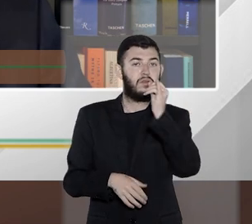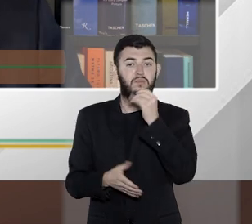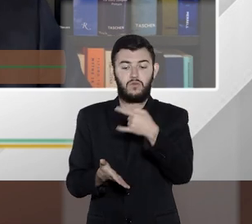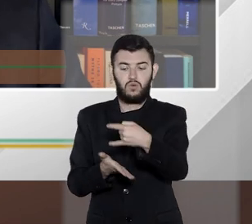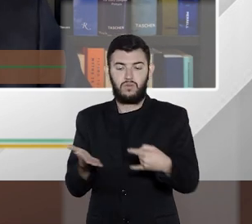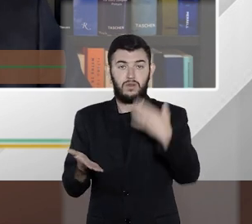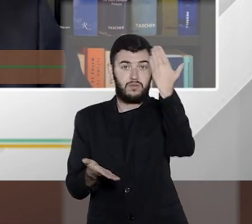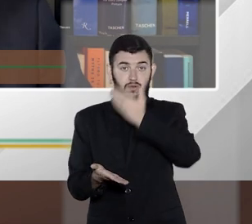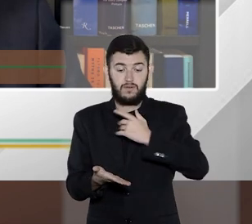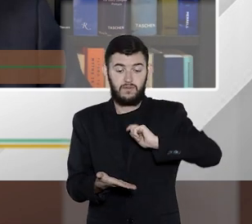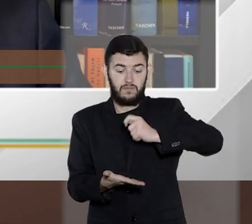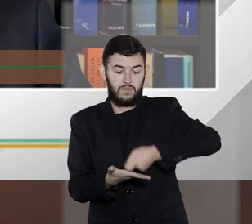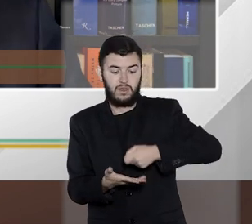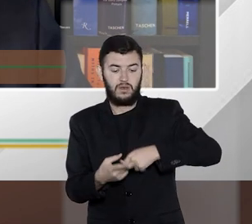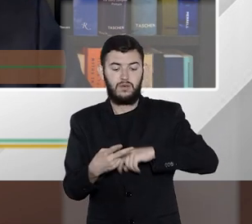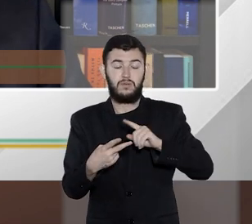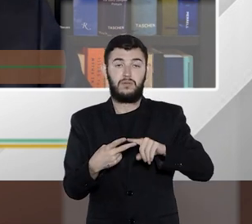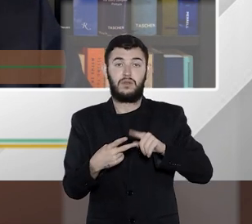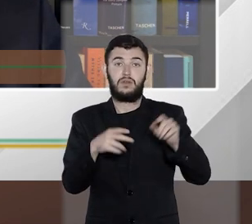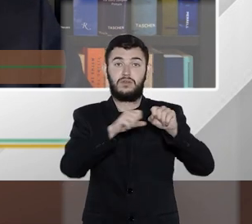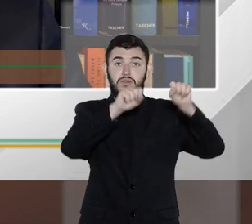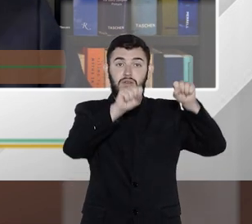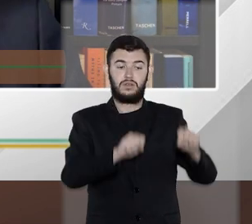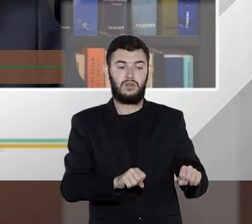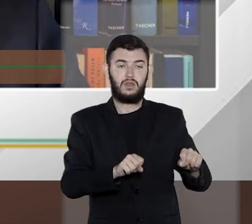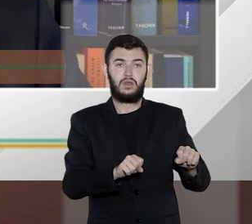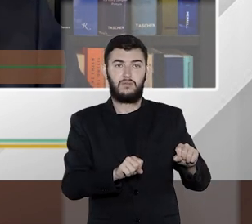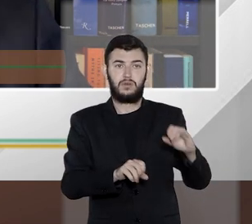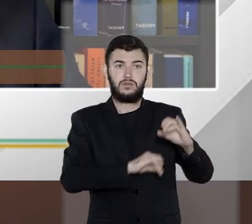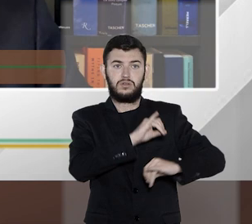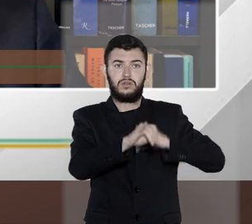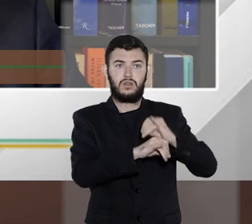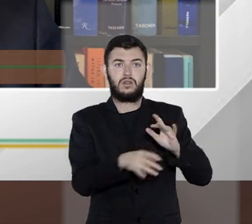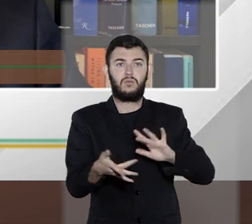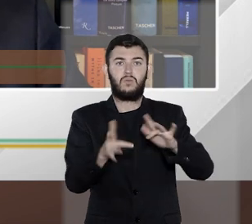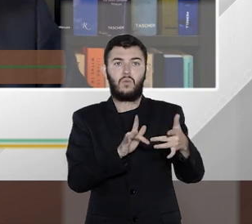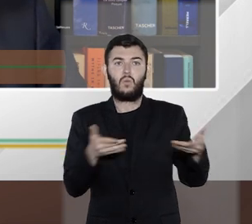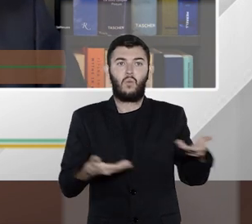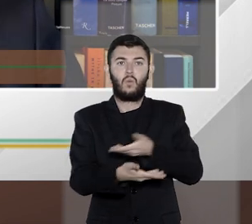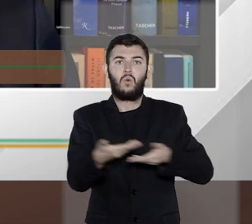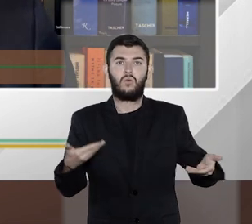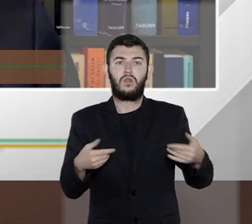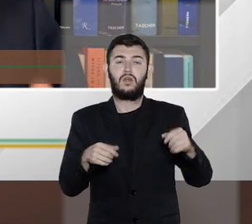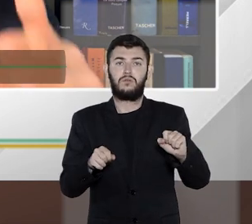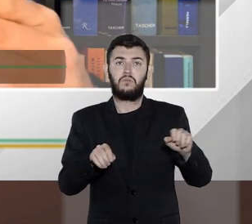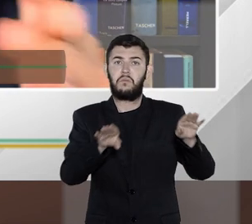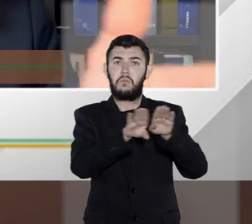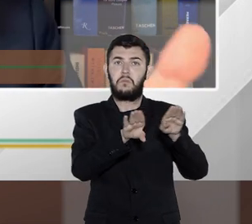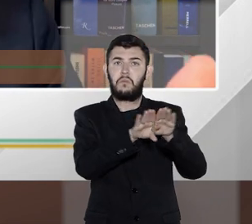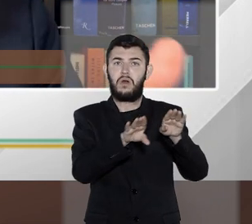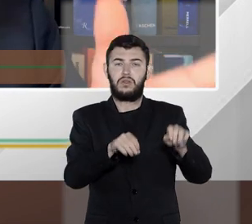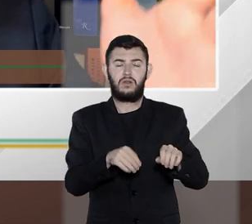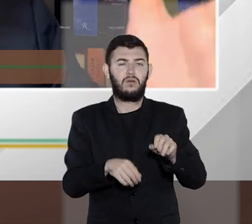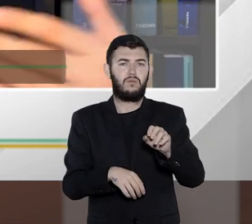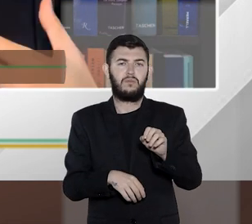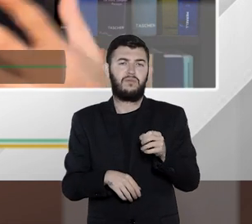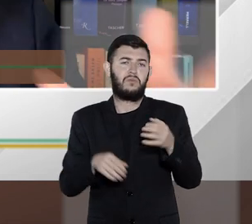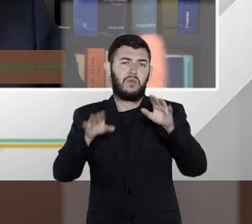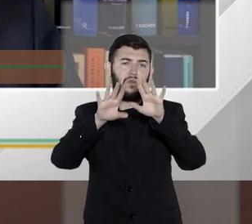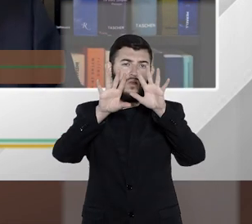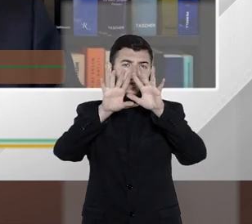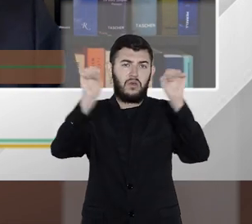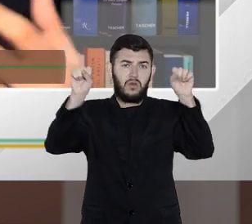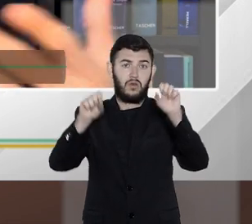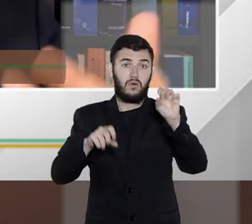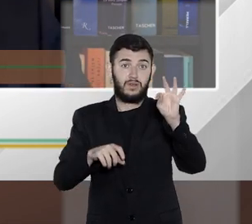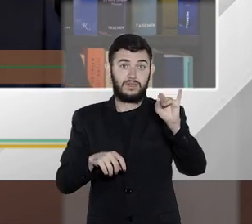os sistemas eletrônicos de contato com a administração pública são padronizados, para não muito longe, o STJ, que é